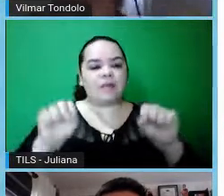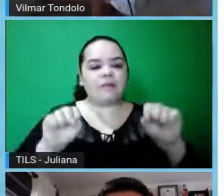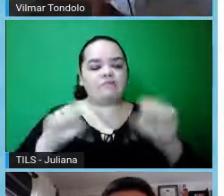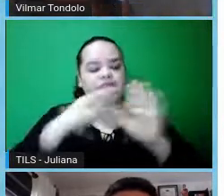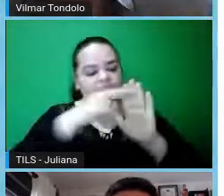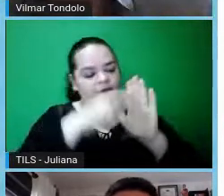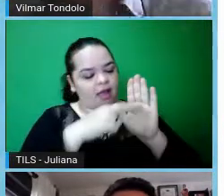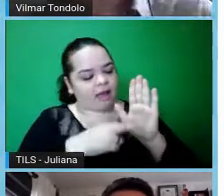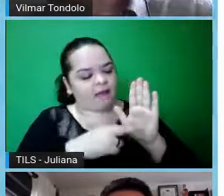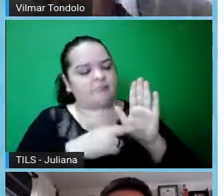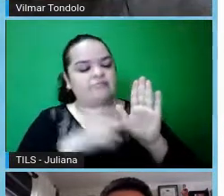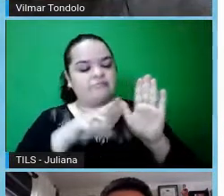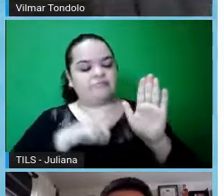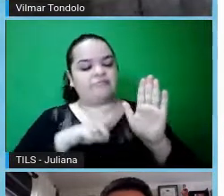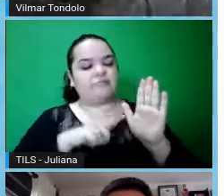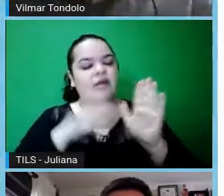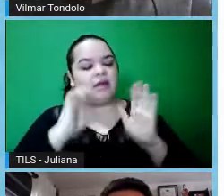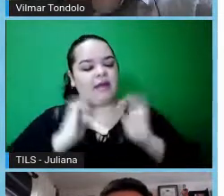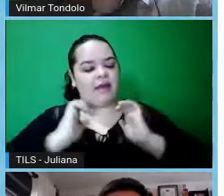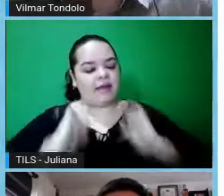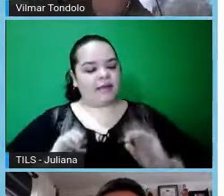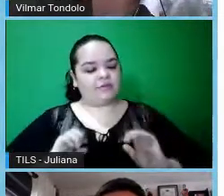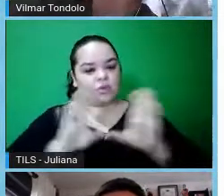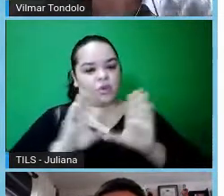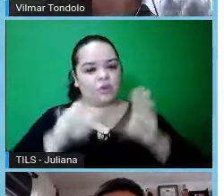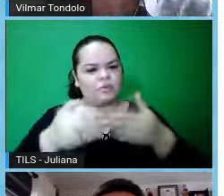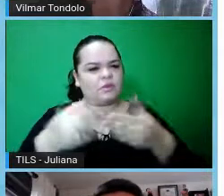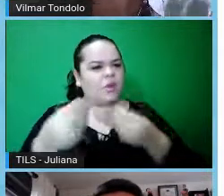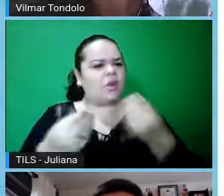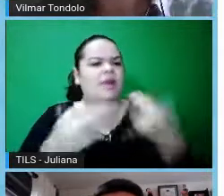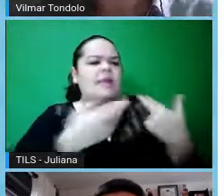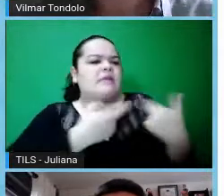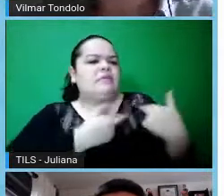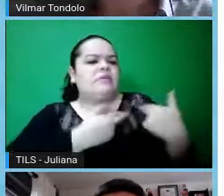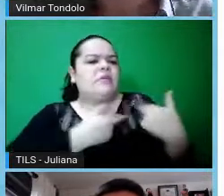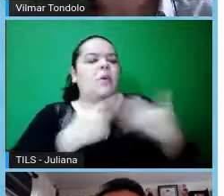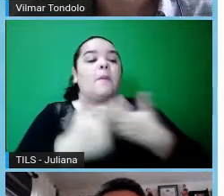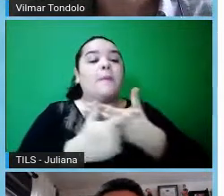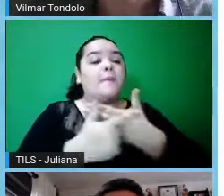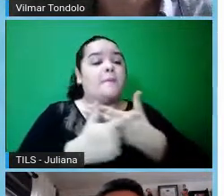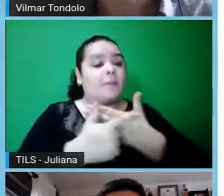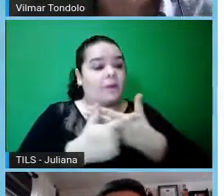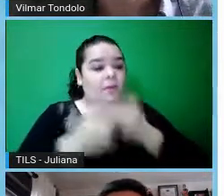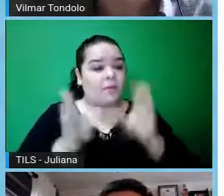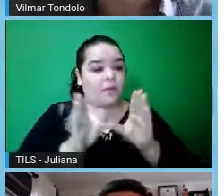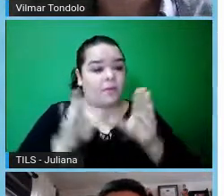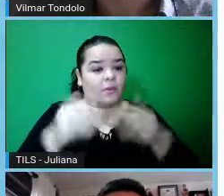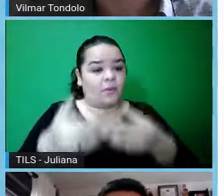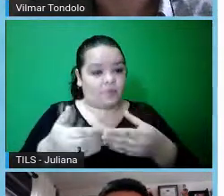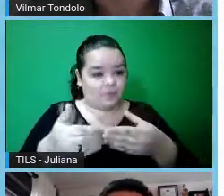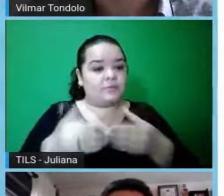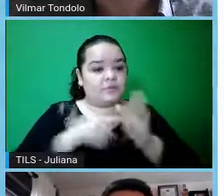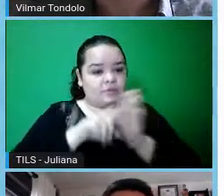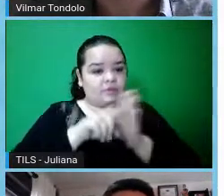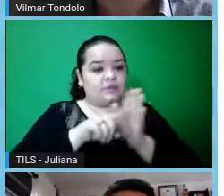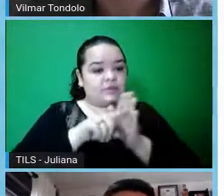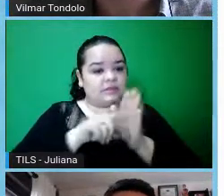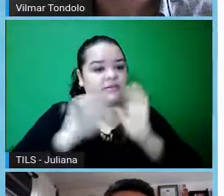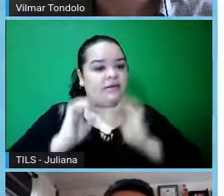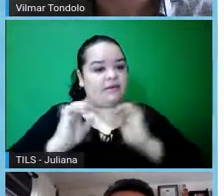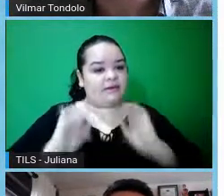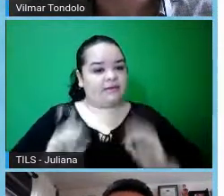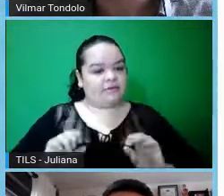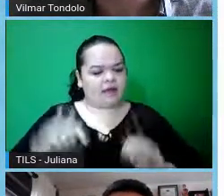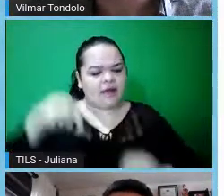falar um pouco sobre as atribuições dos comitês de ética em pesquisa, como esses comitês de ética em pesquisa, eles funcionam aqui na